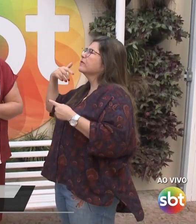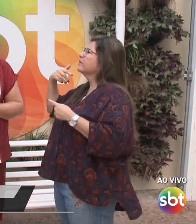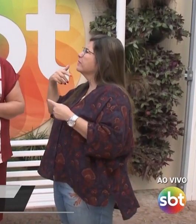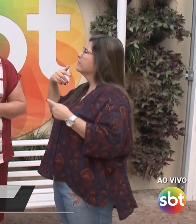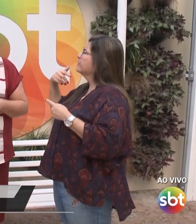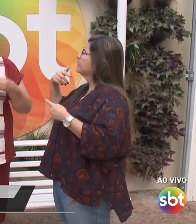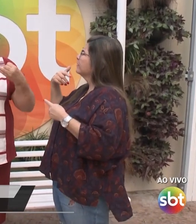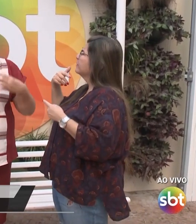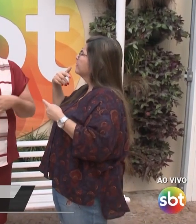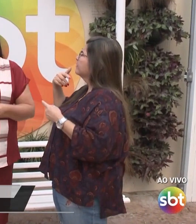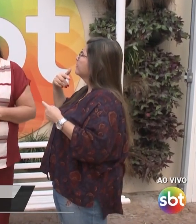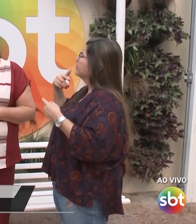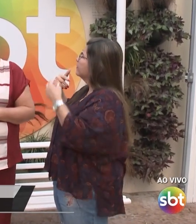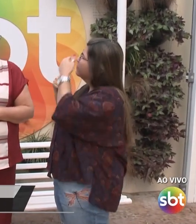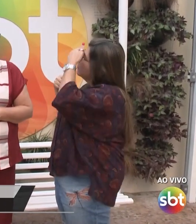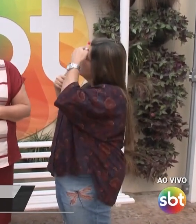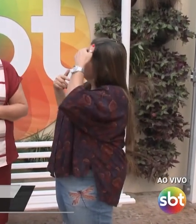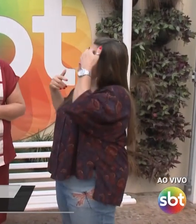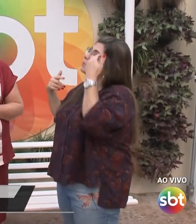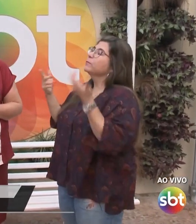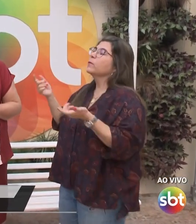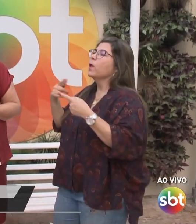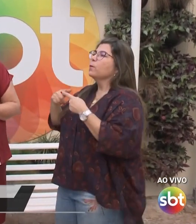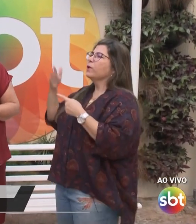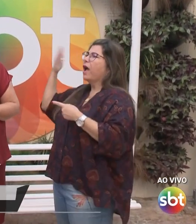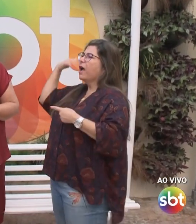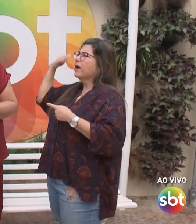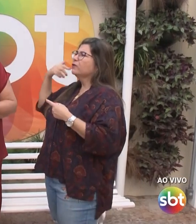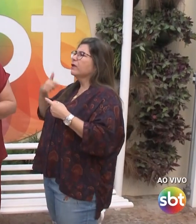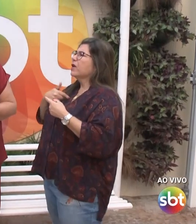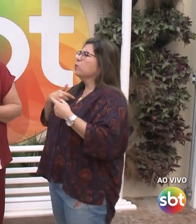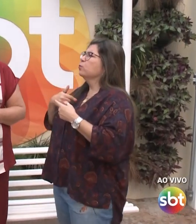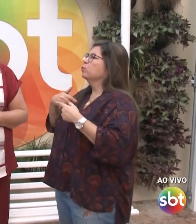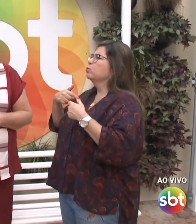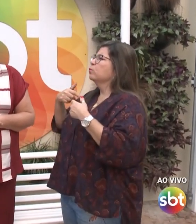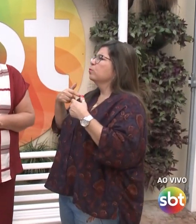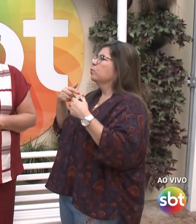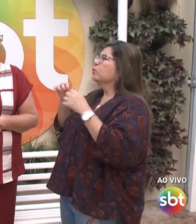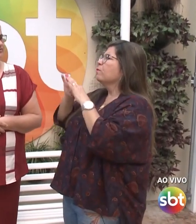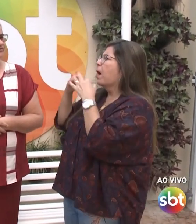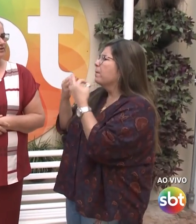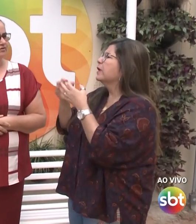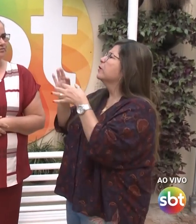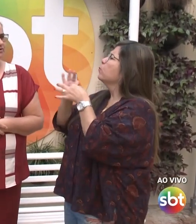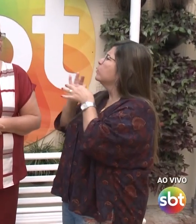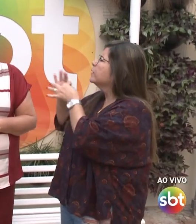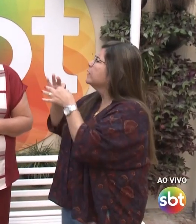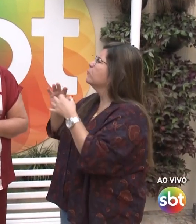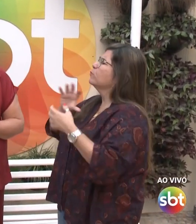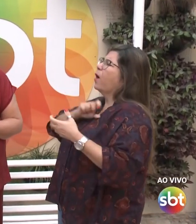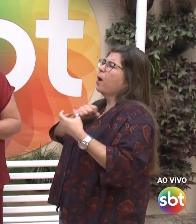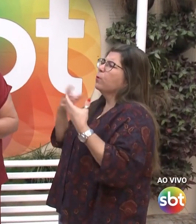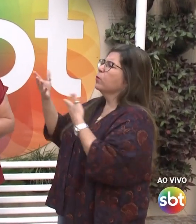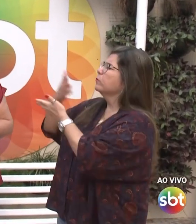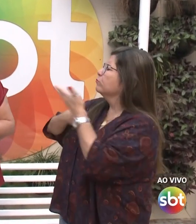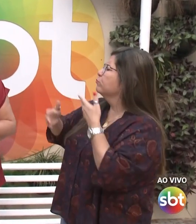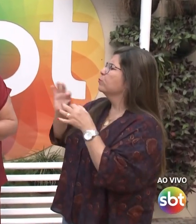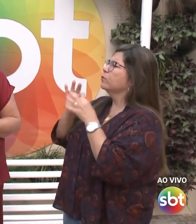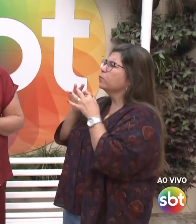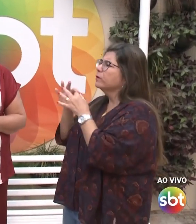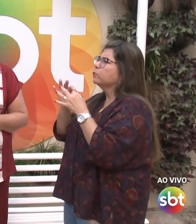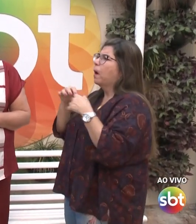Vai explicando, Claudete, pode traduzir para o pessoal de casa. Então, eu tenho sofrido muito, porque,